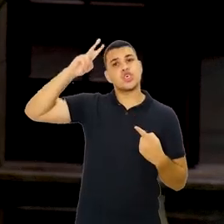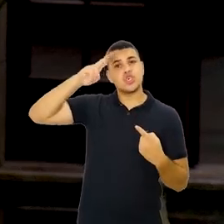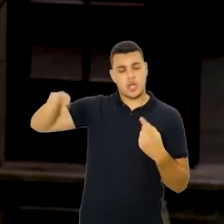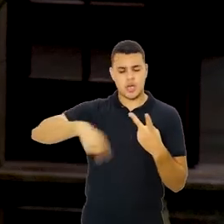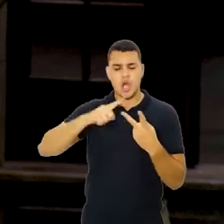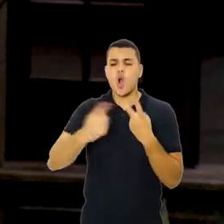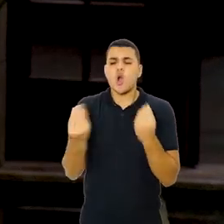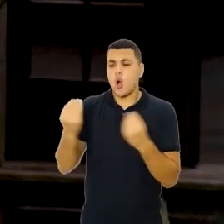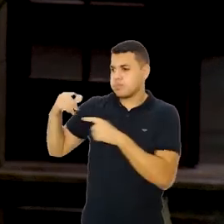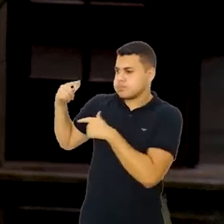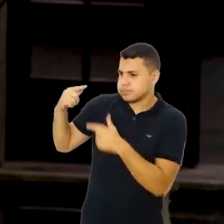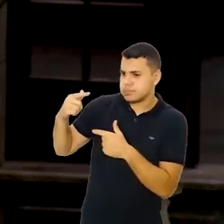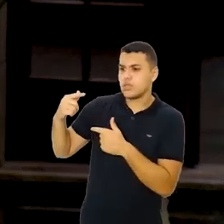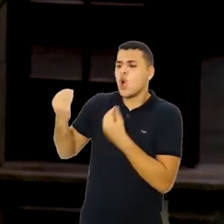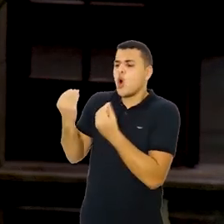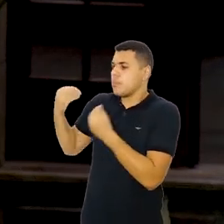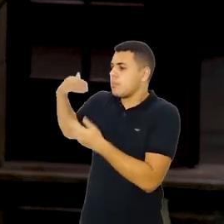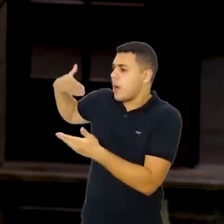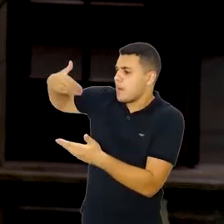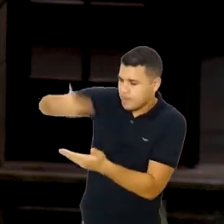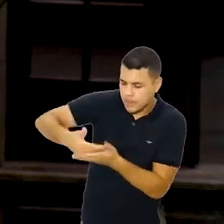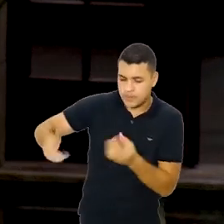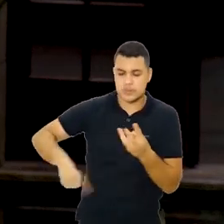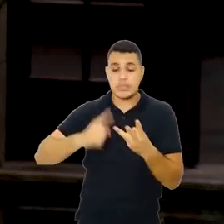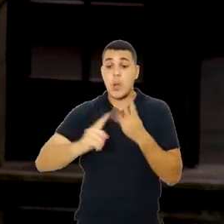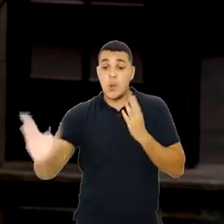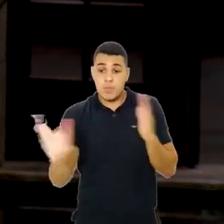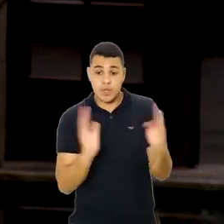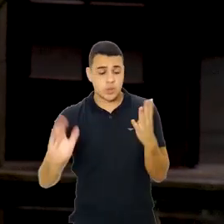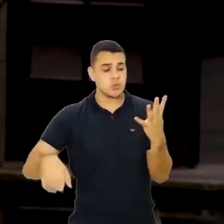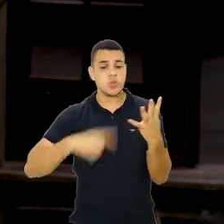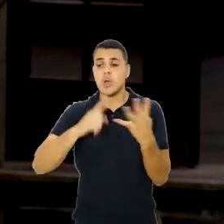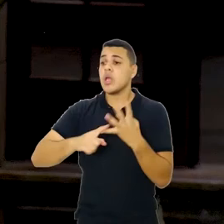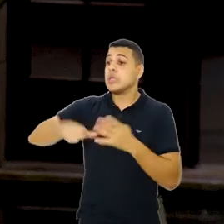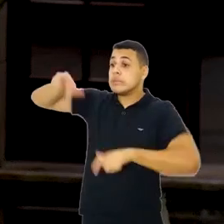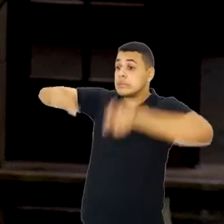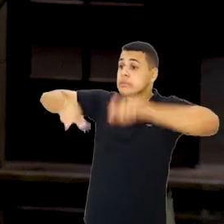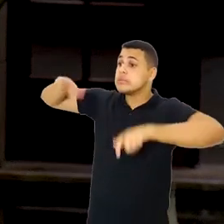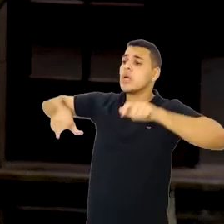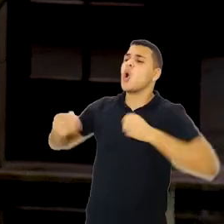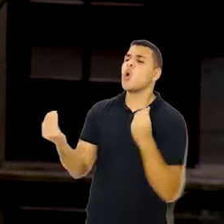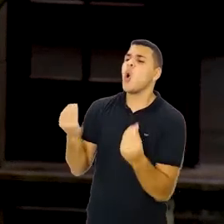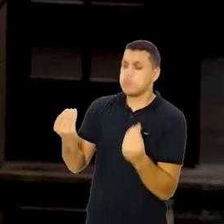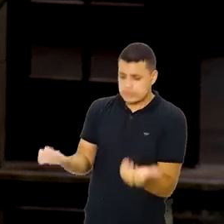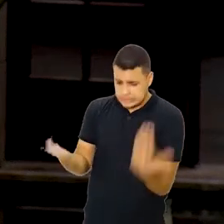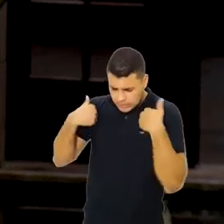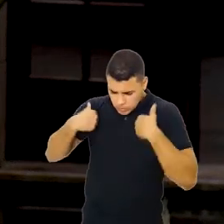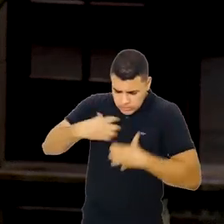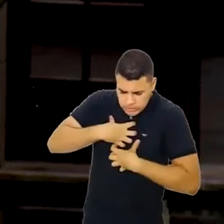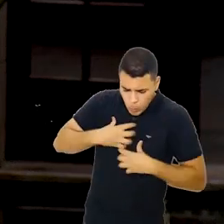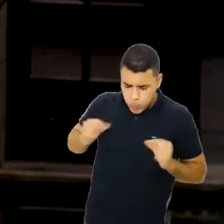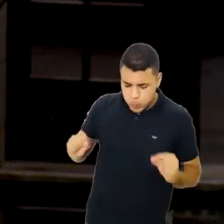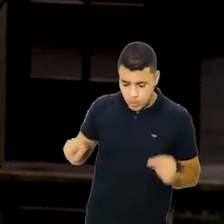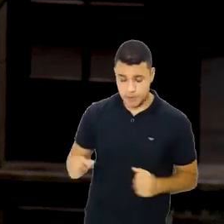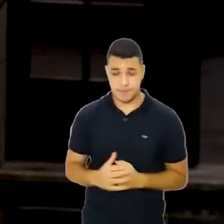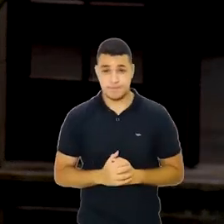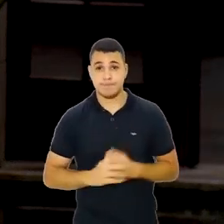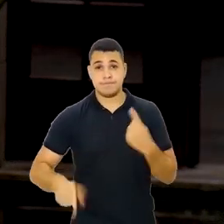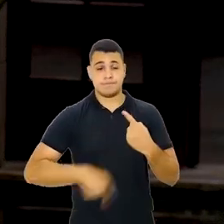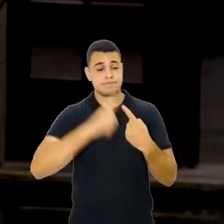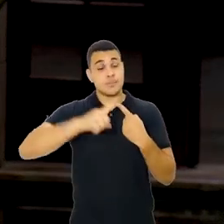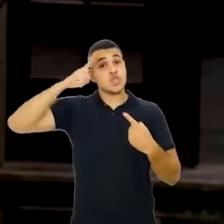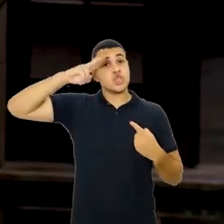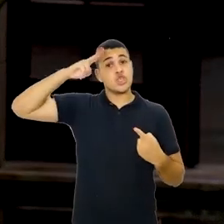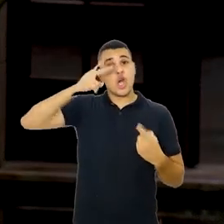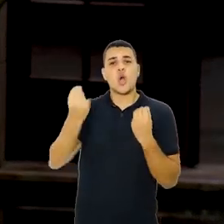principais. Uma tendência histórica, a ciclicidade, a sazonalidade e as irregularidades. Vamos tratar delas